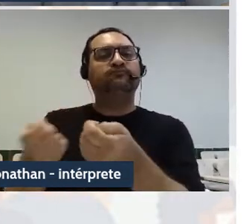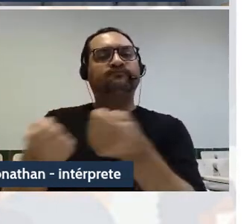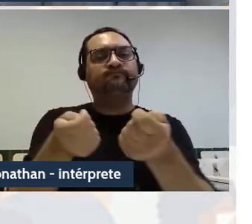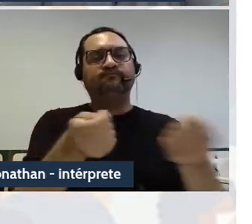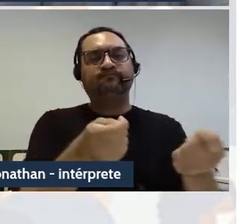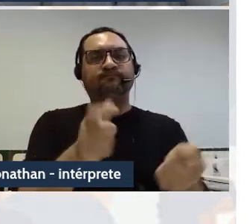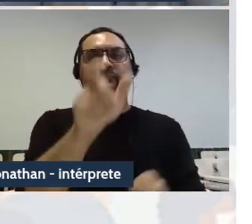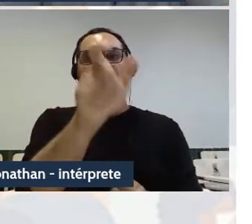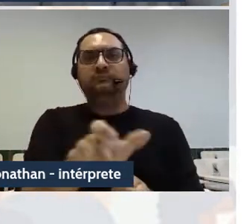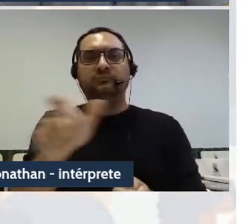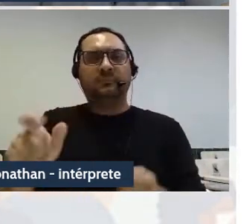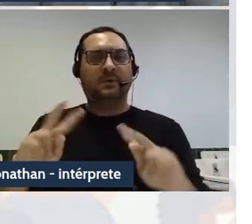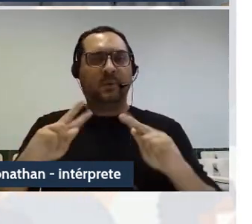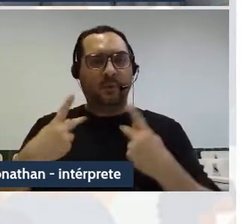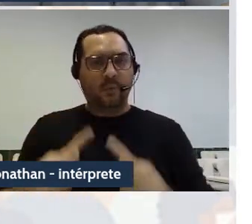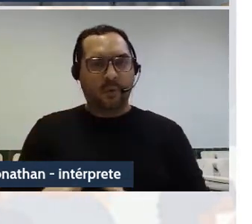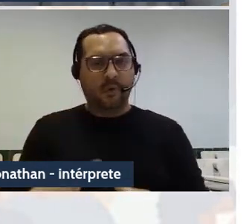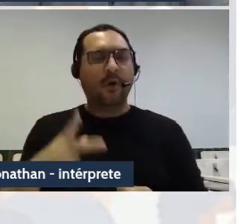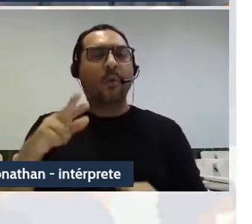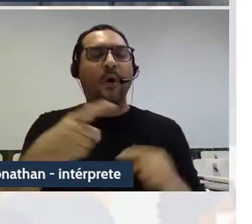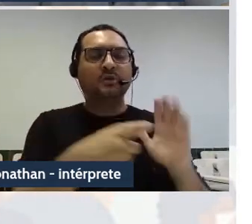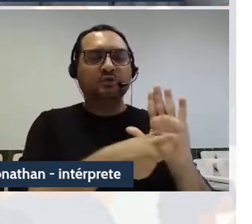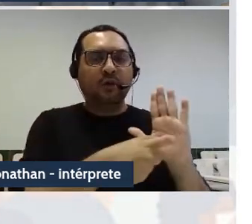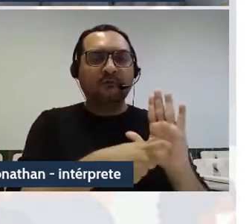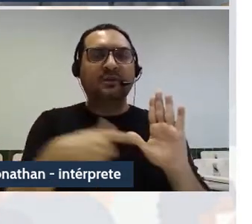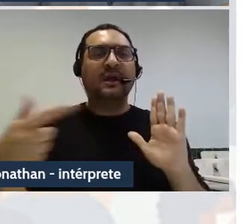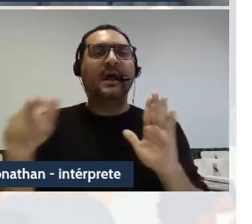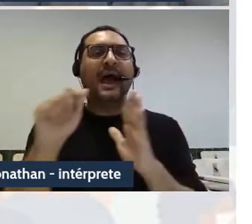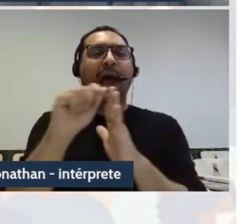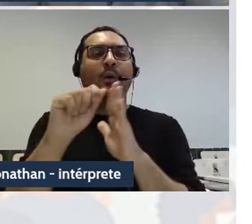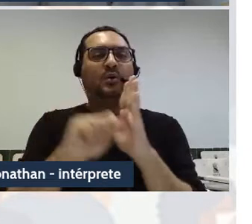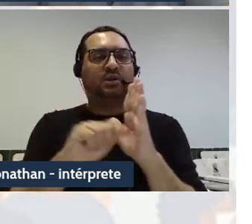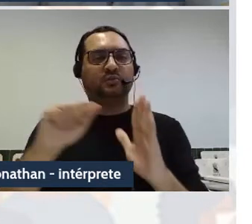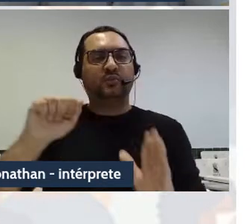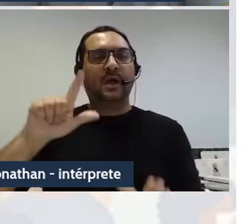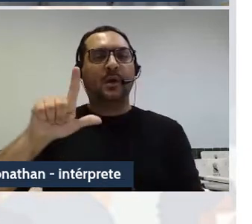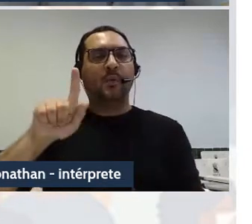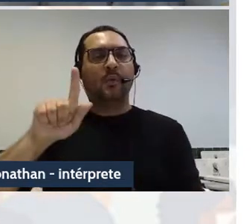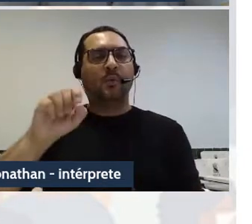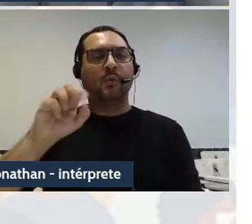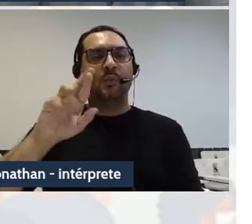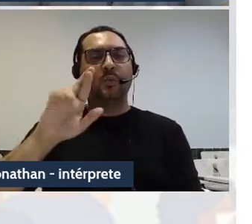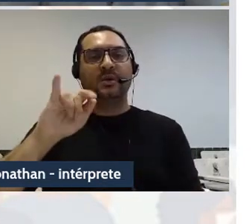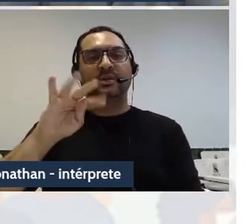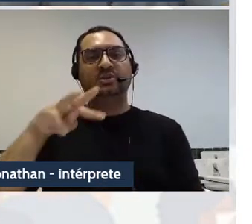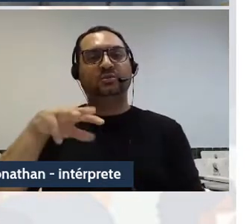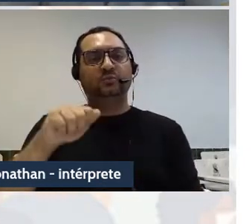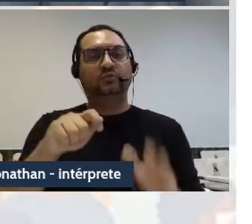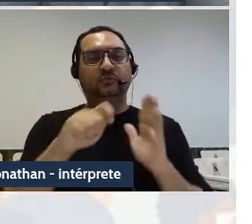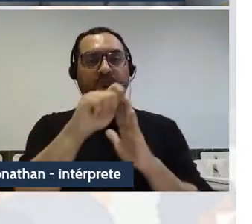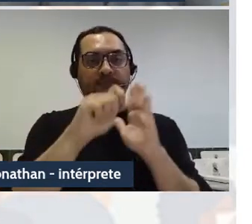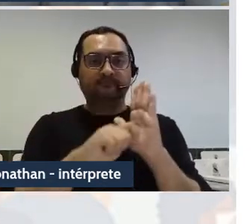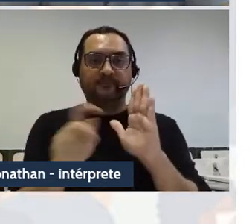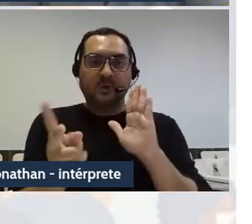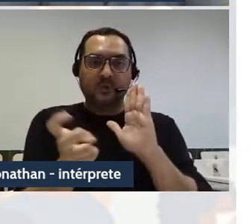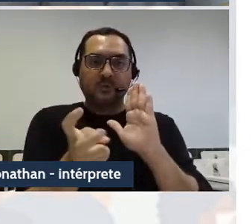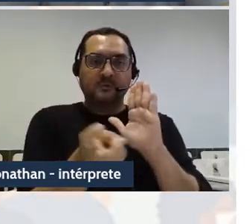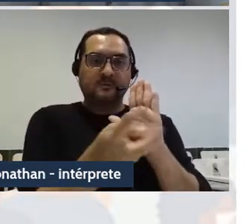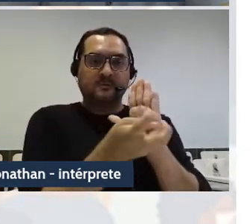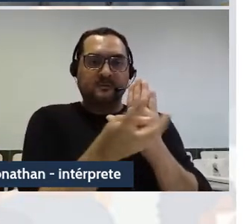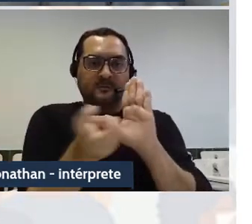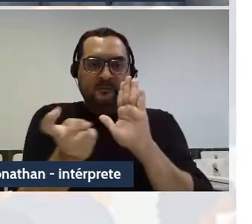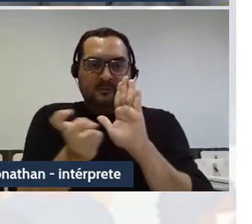humanas, como softwares e algoritmos, impondo, deste modo, uma nova forma de colonialidade,